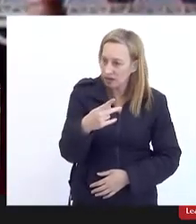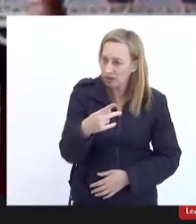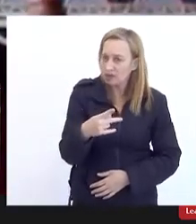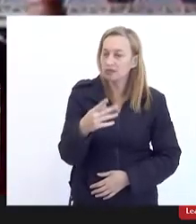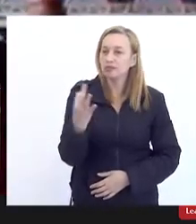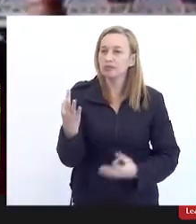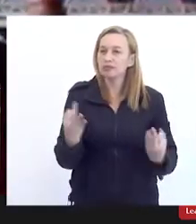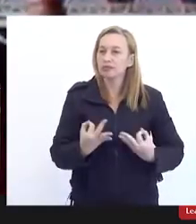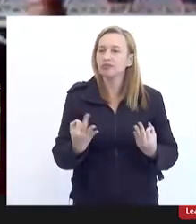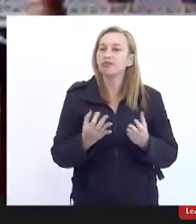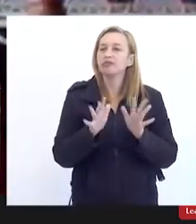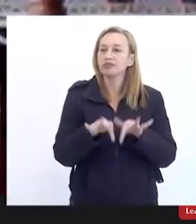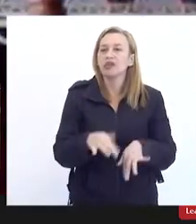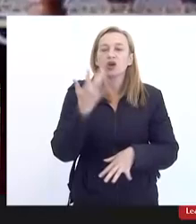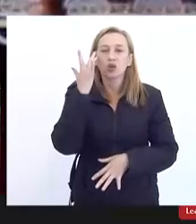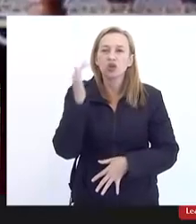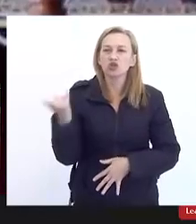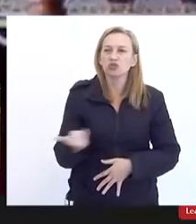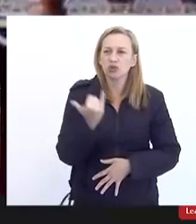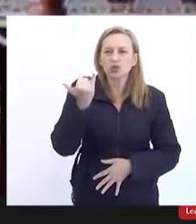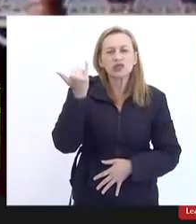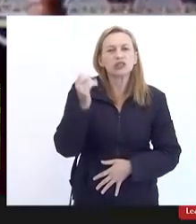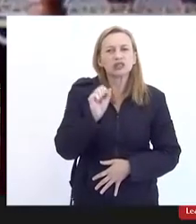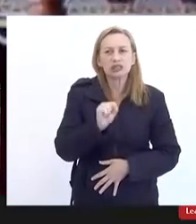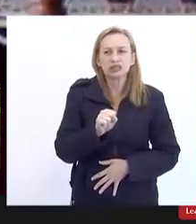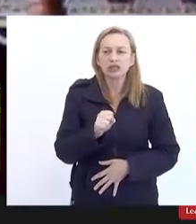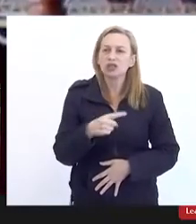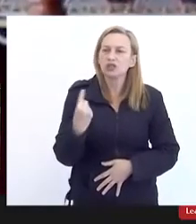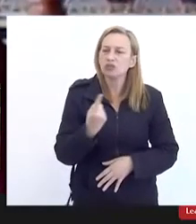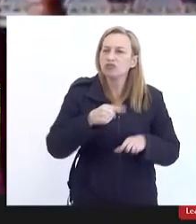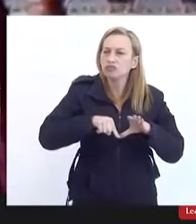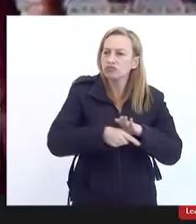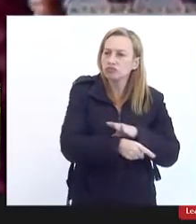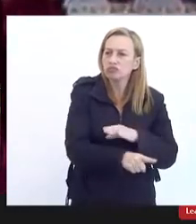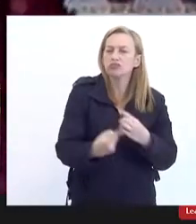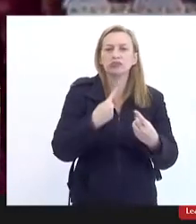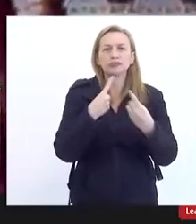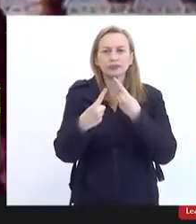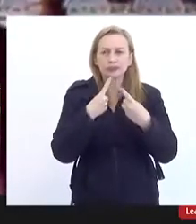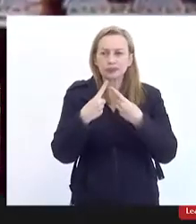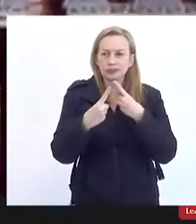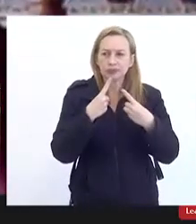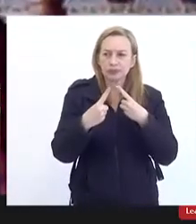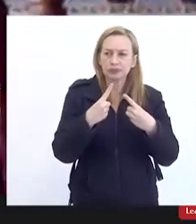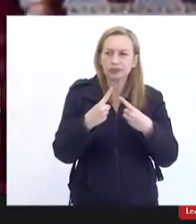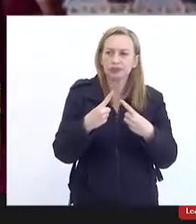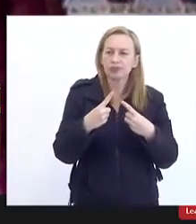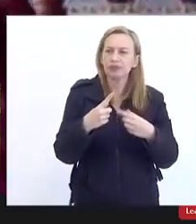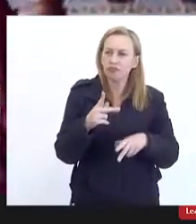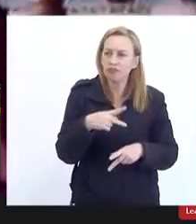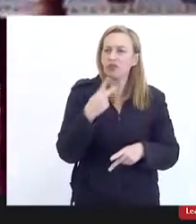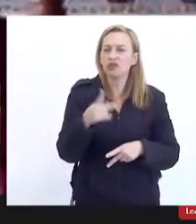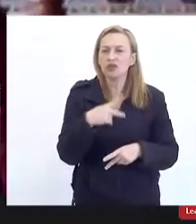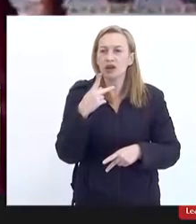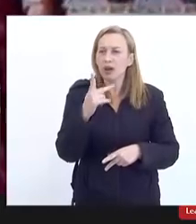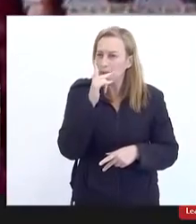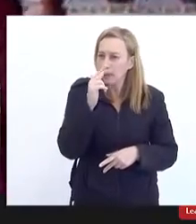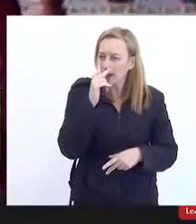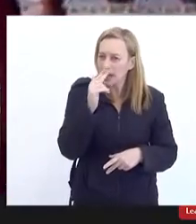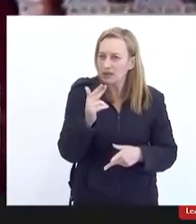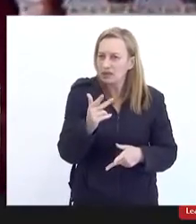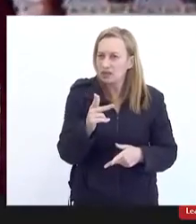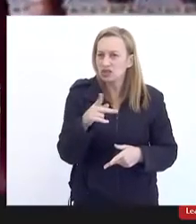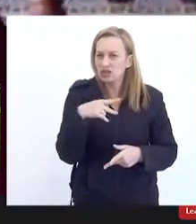final eu acho que é importante a gente aprofundar esse debate a gente vem tocando parece que a gente está